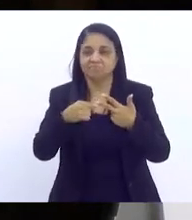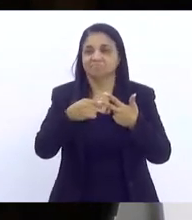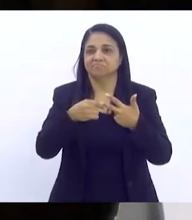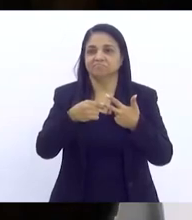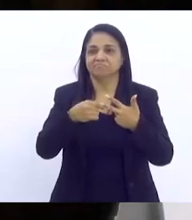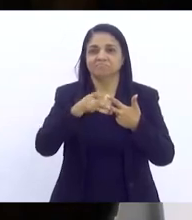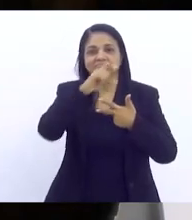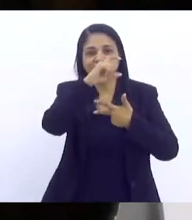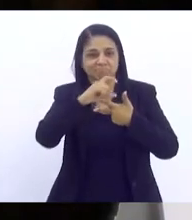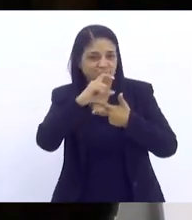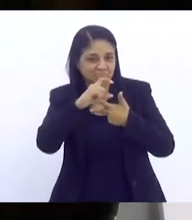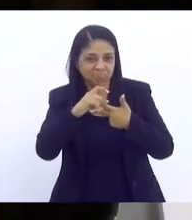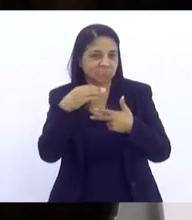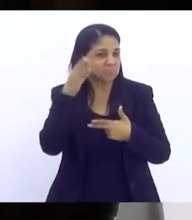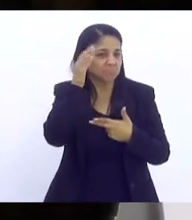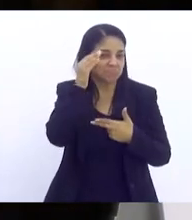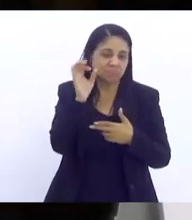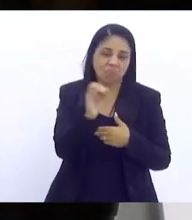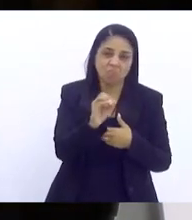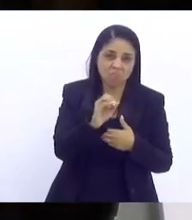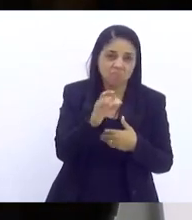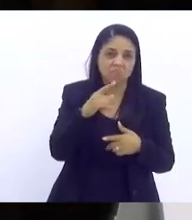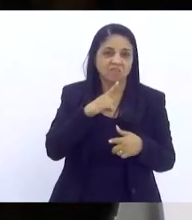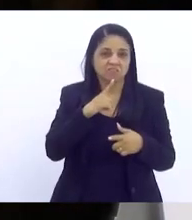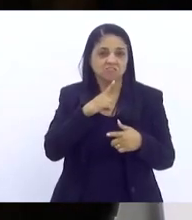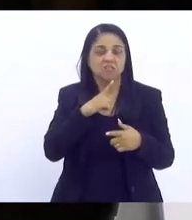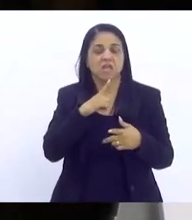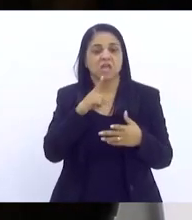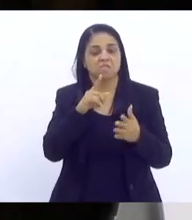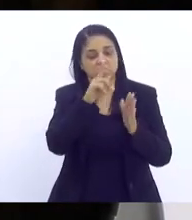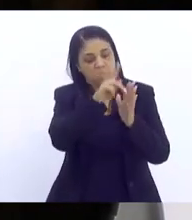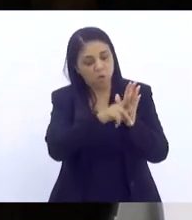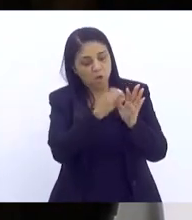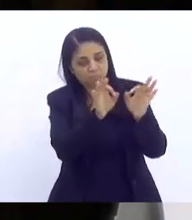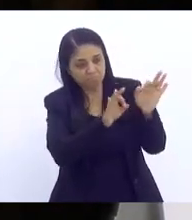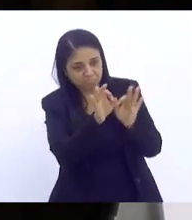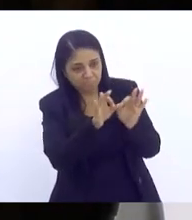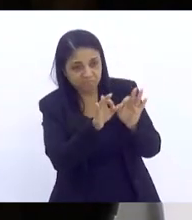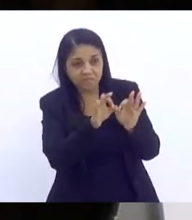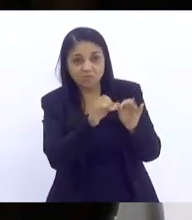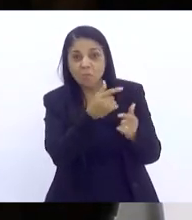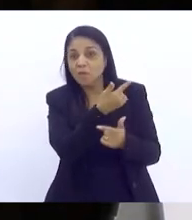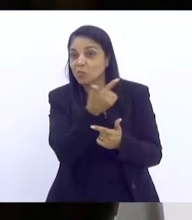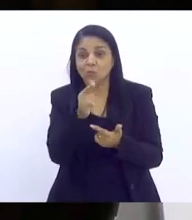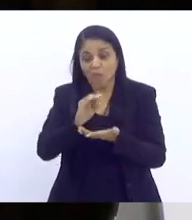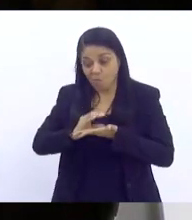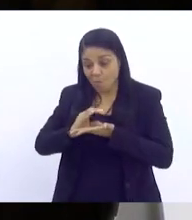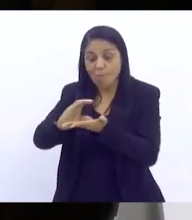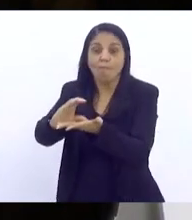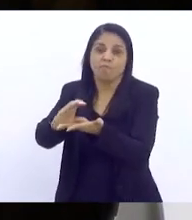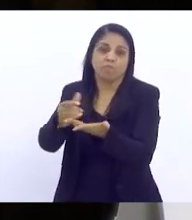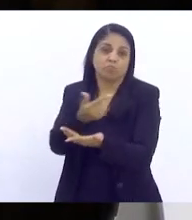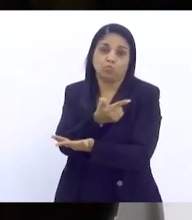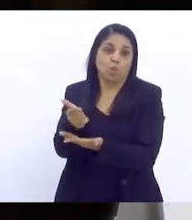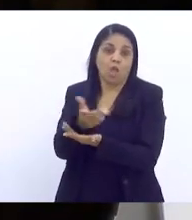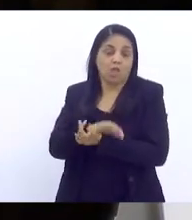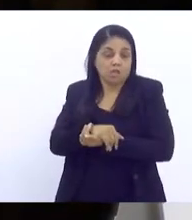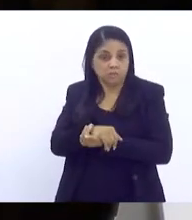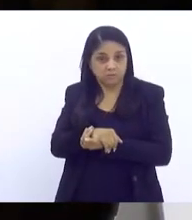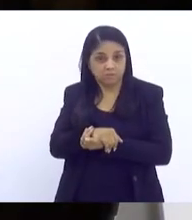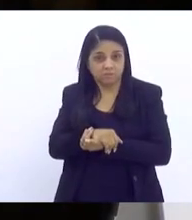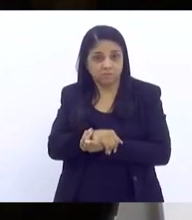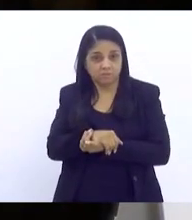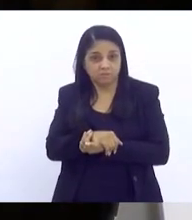no executivo. Nós temos o custeio de programas e projetos, mas nós não temos investimento nesses programas e projetos.